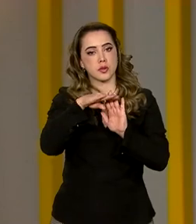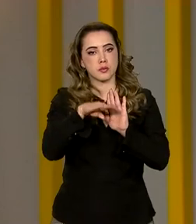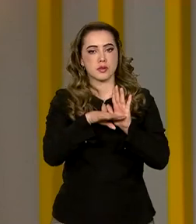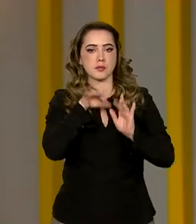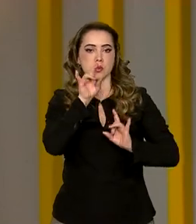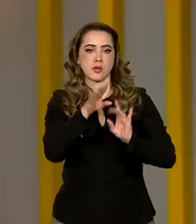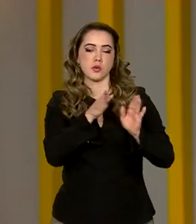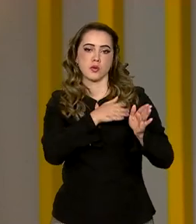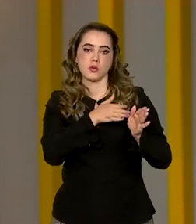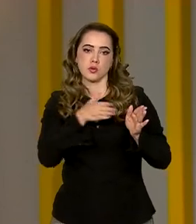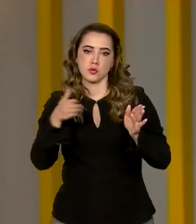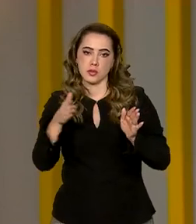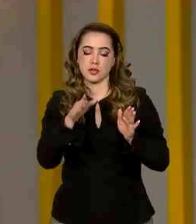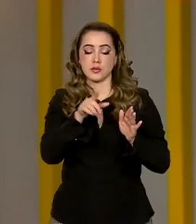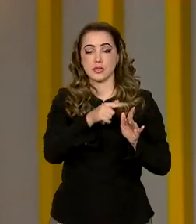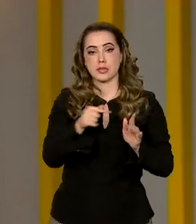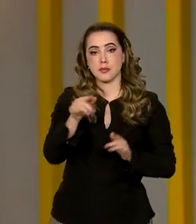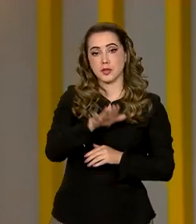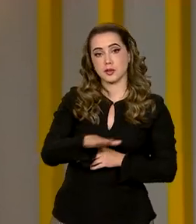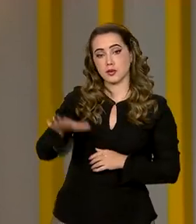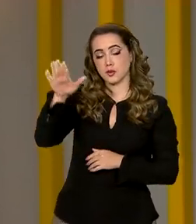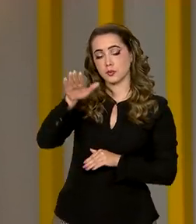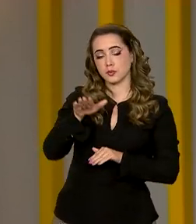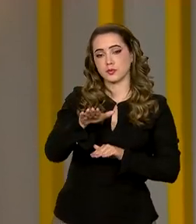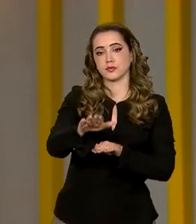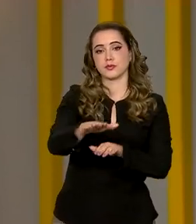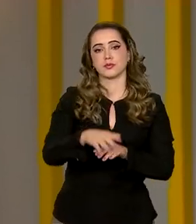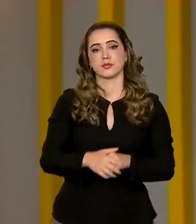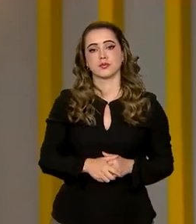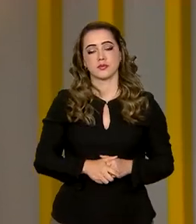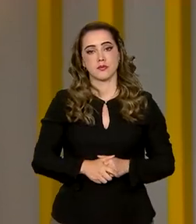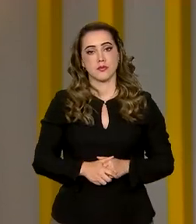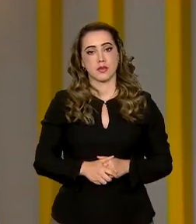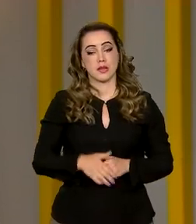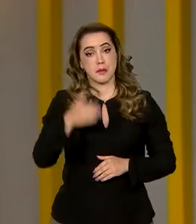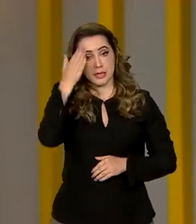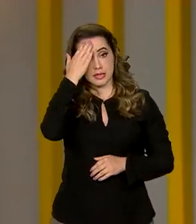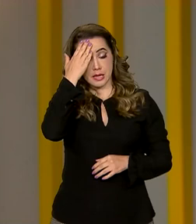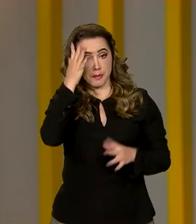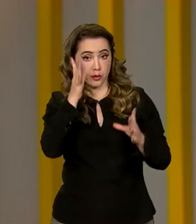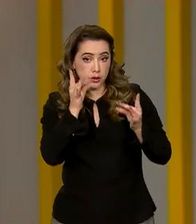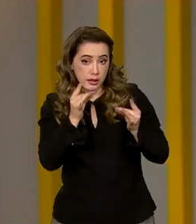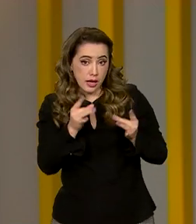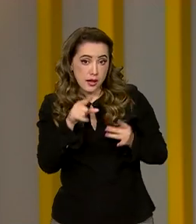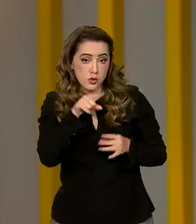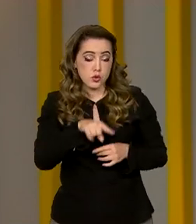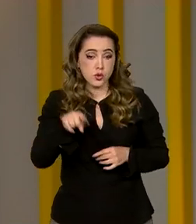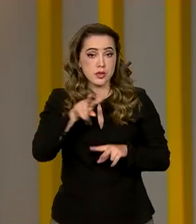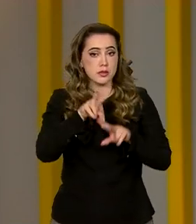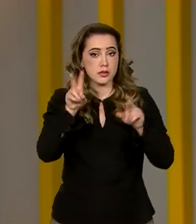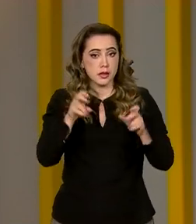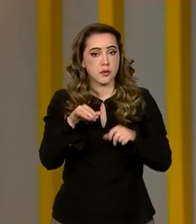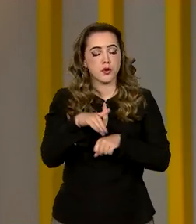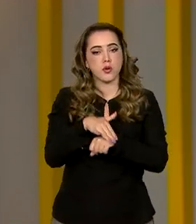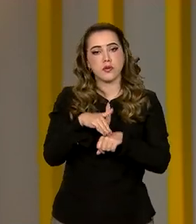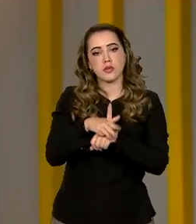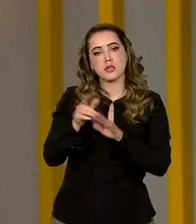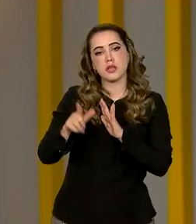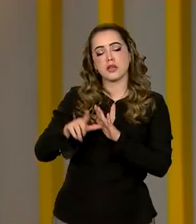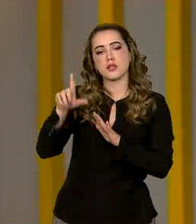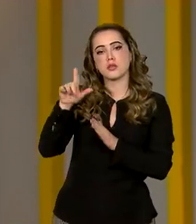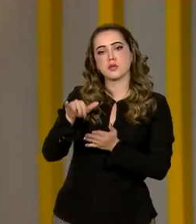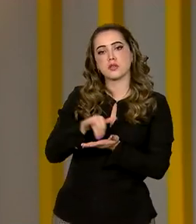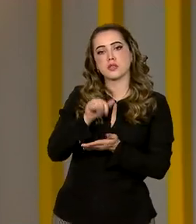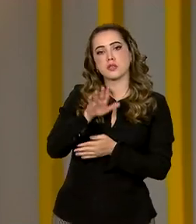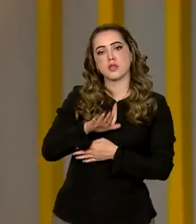programação especial durante a Semana Nacional do Trânsito. Para saber detalhes sobre esse assunto, eu conversei mais